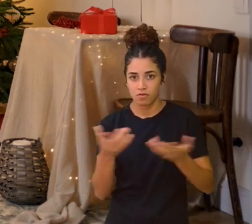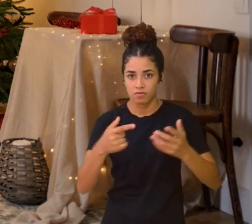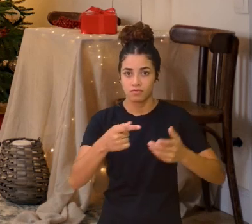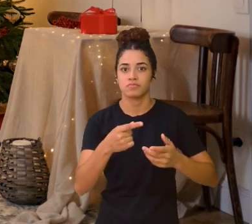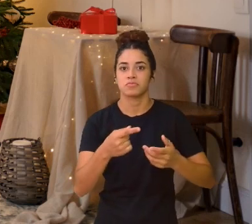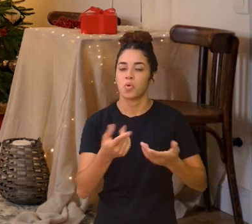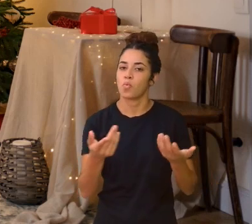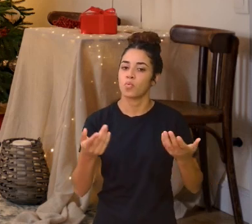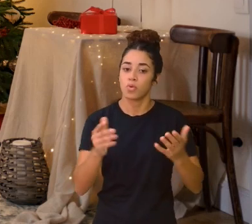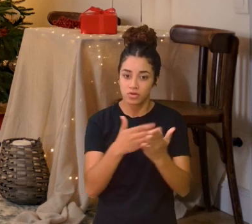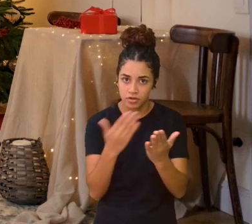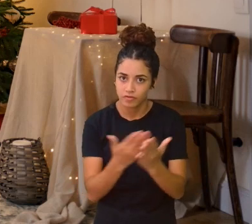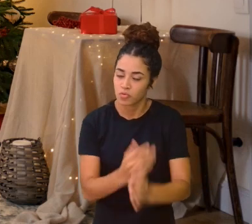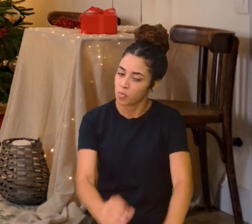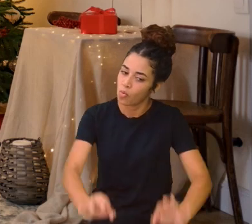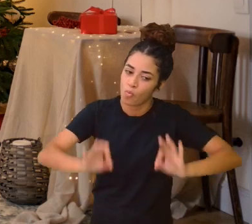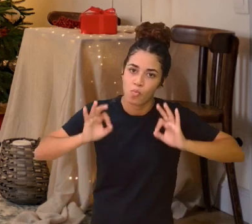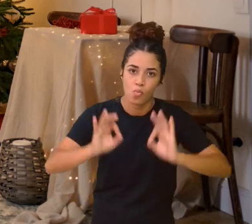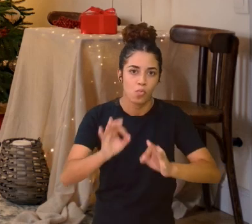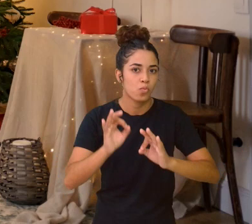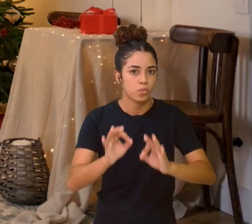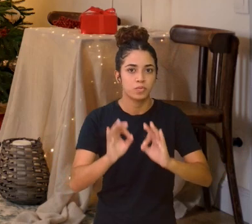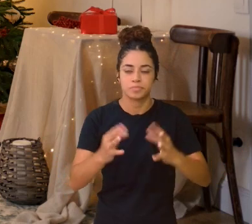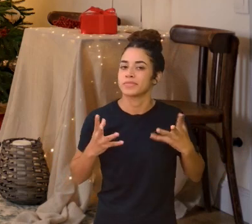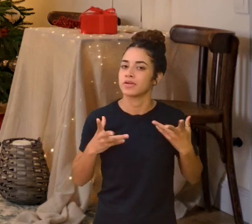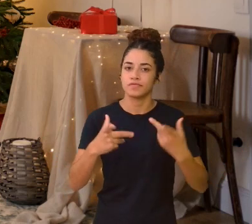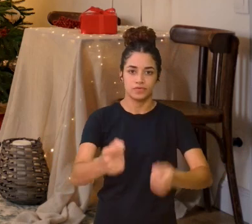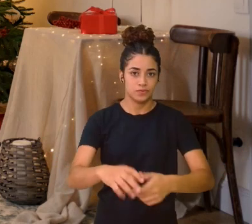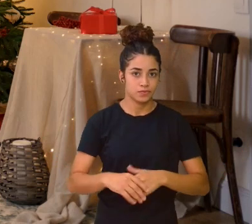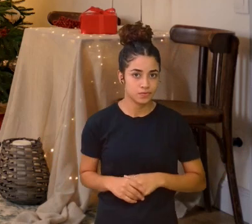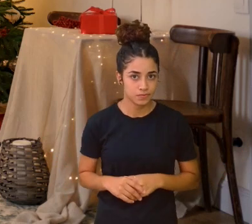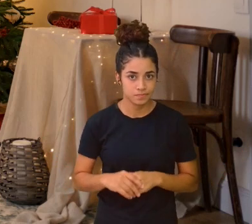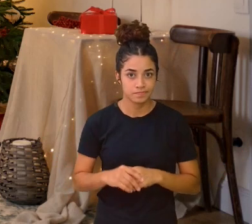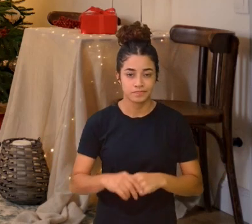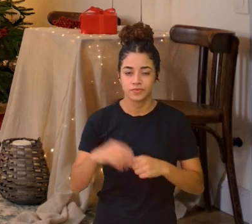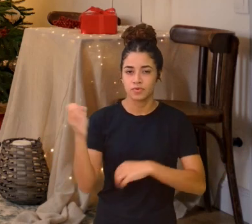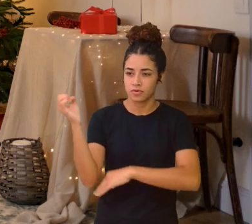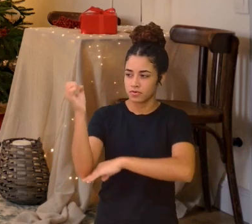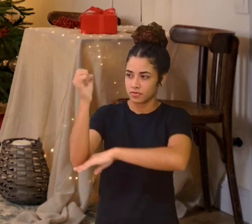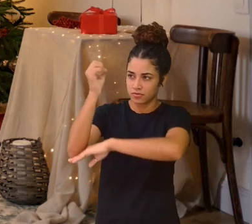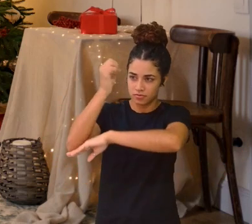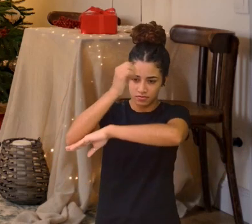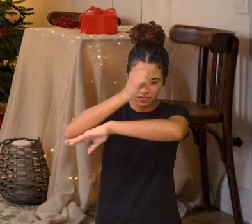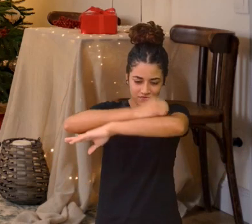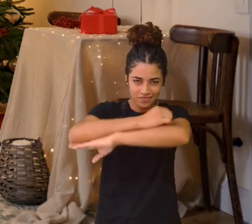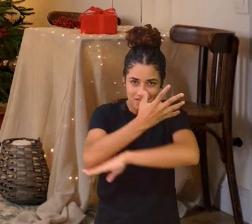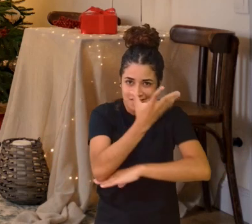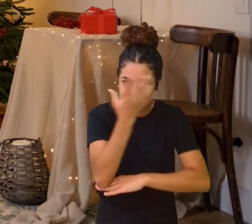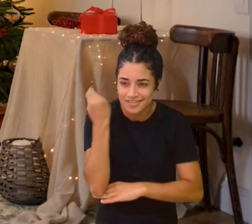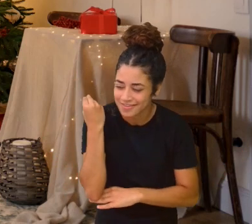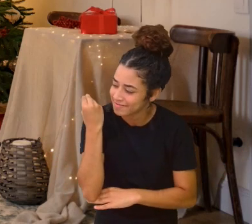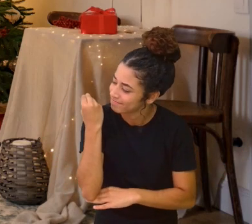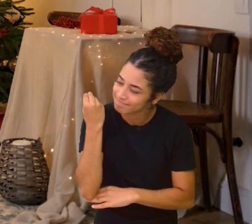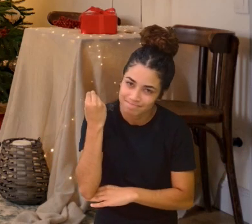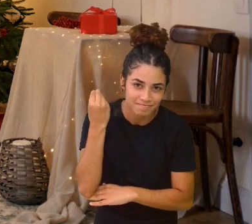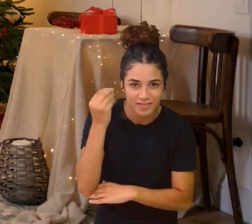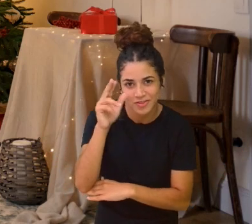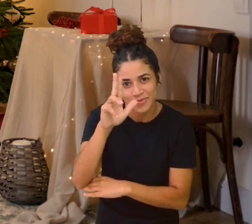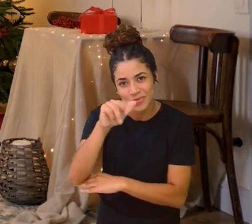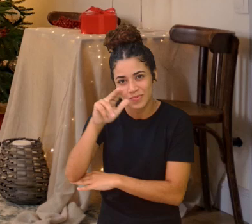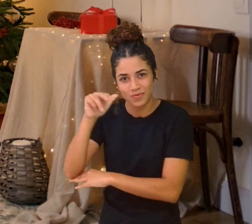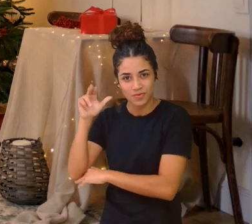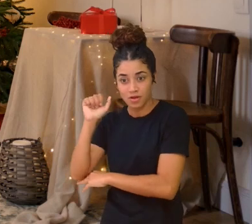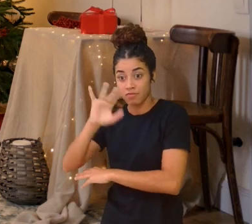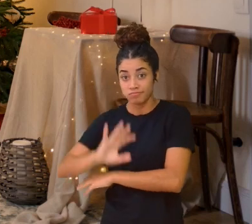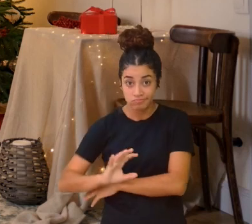chave de ouro Não foi isso? Olha só Uma noite inesquecível Que